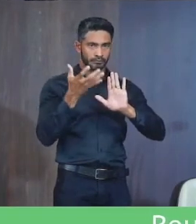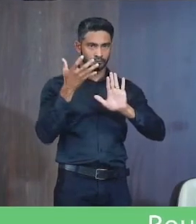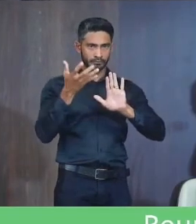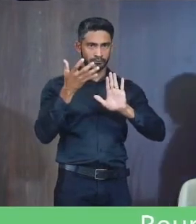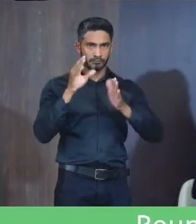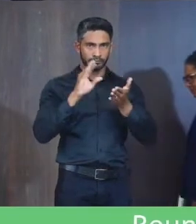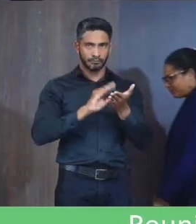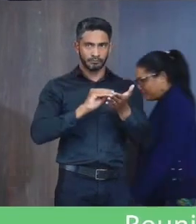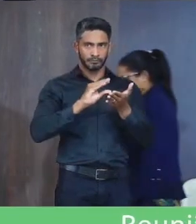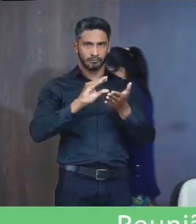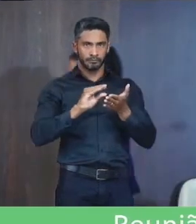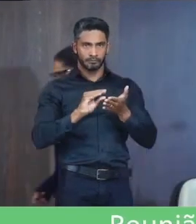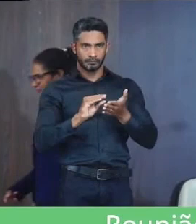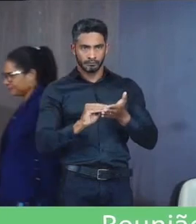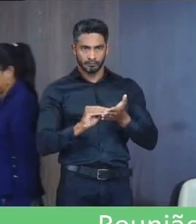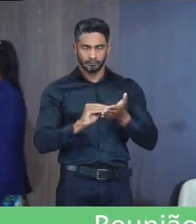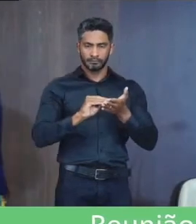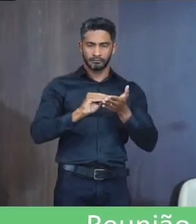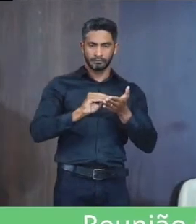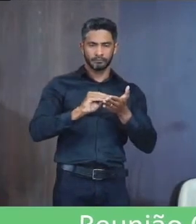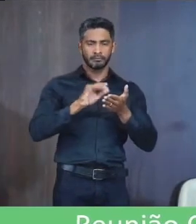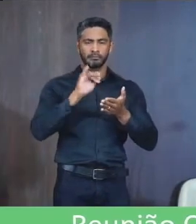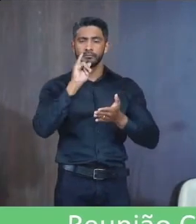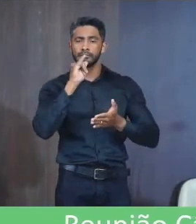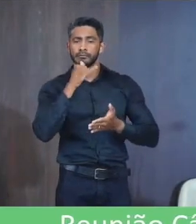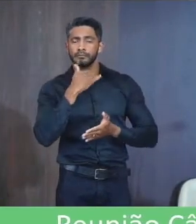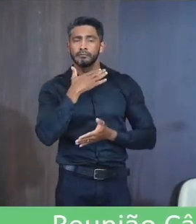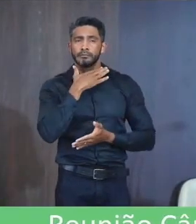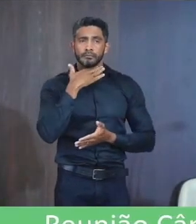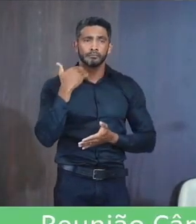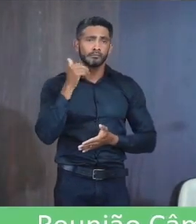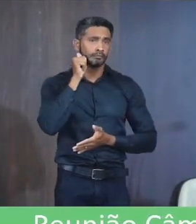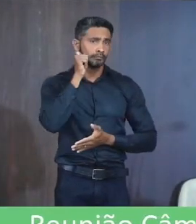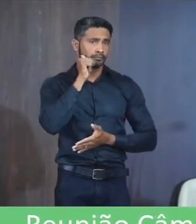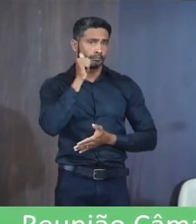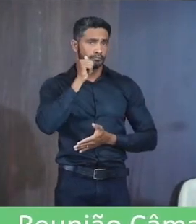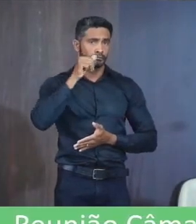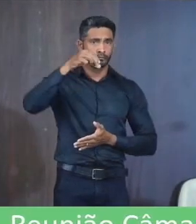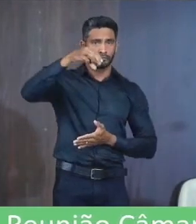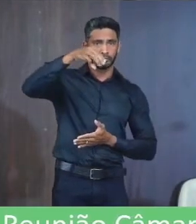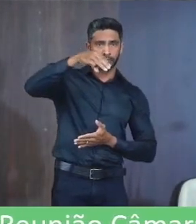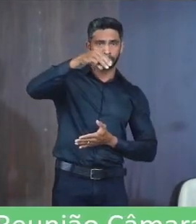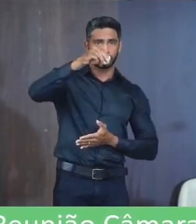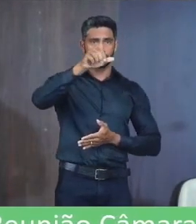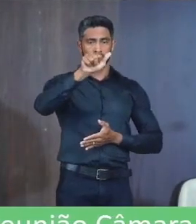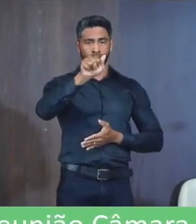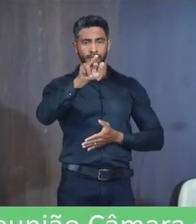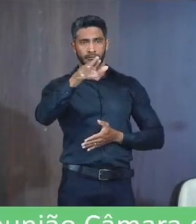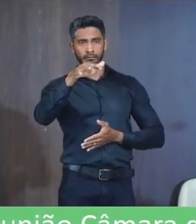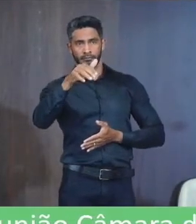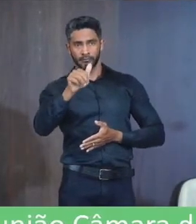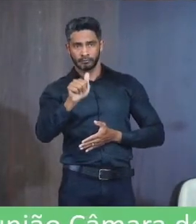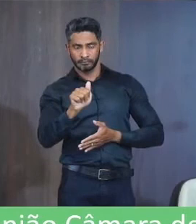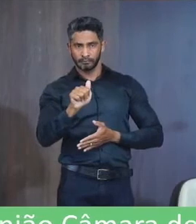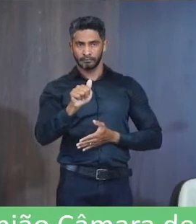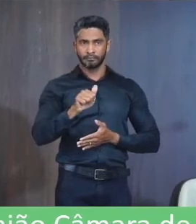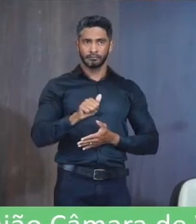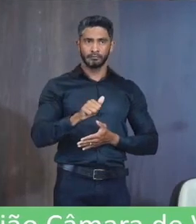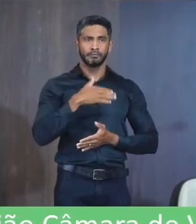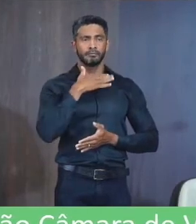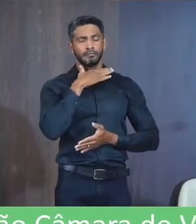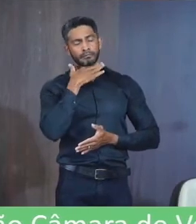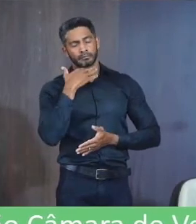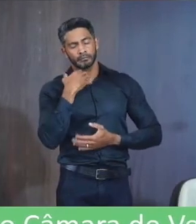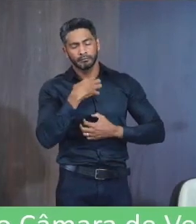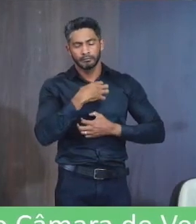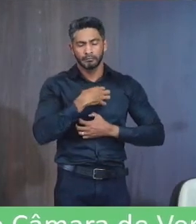Concheata Moção Com voto de pesar Pelo falecimento Da senhora Maria Irlene Moreira Canguçu Que partiu